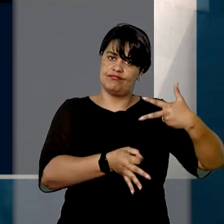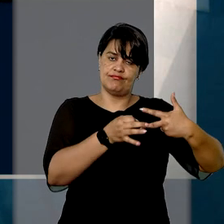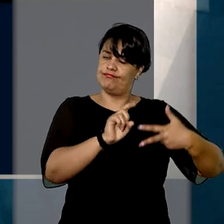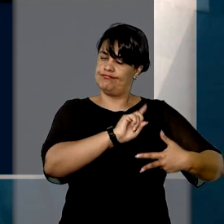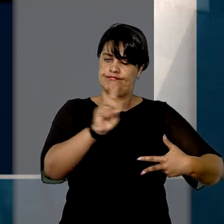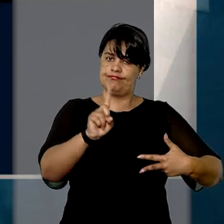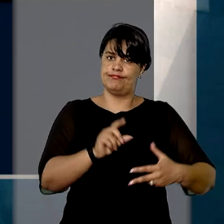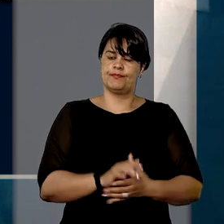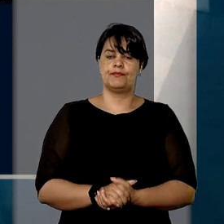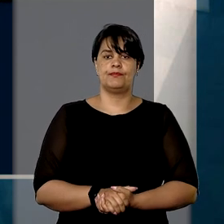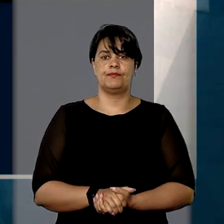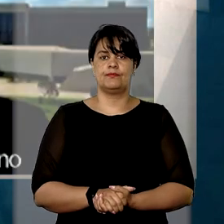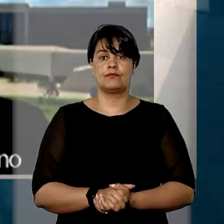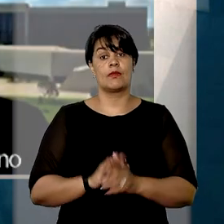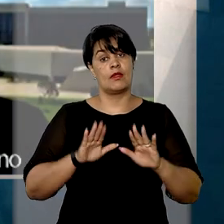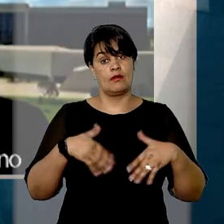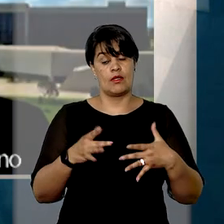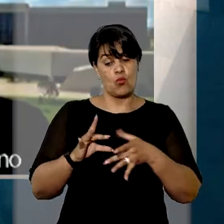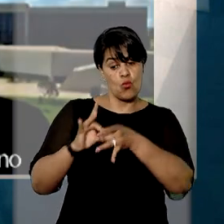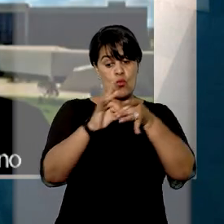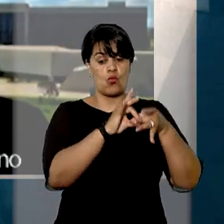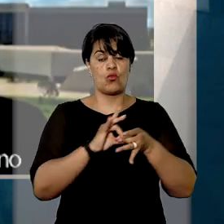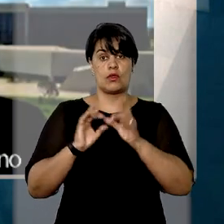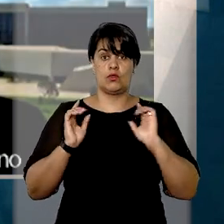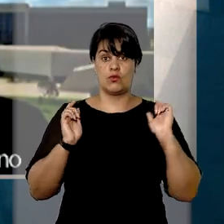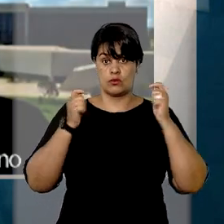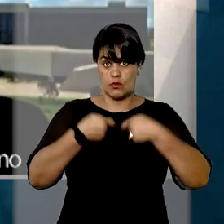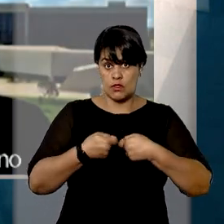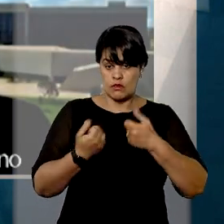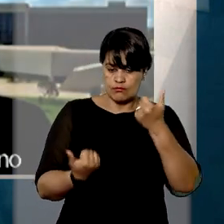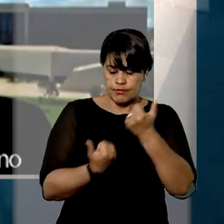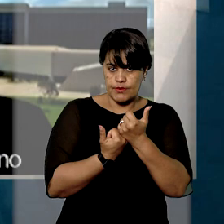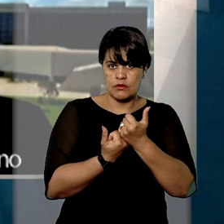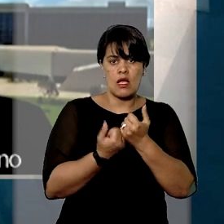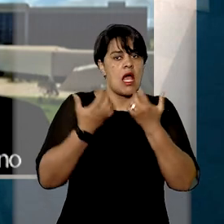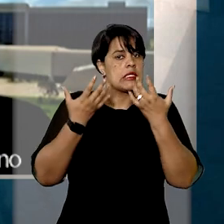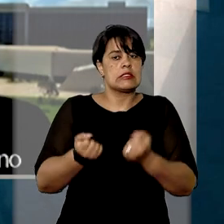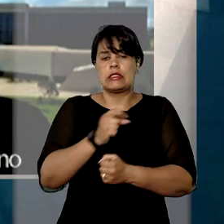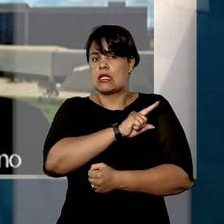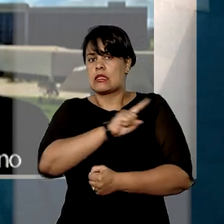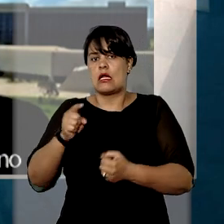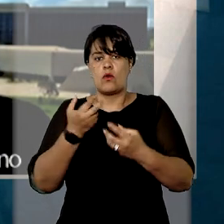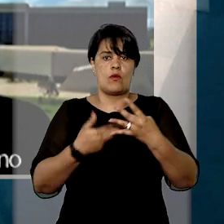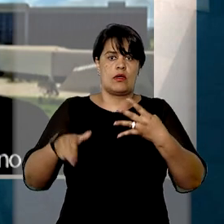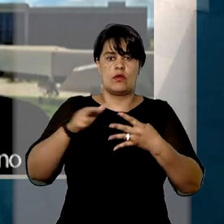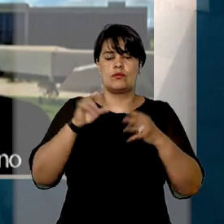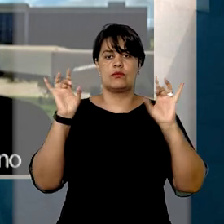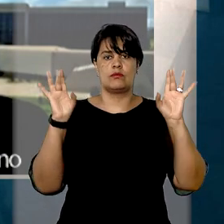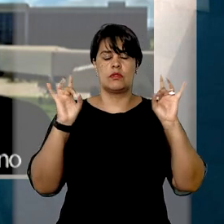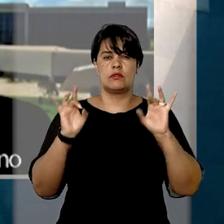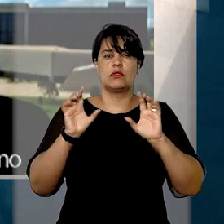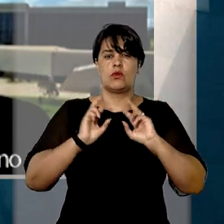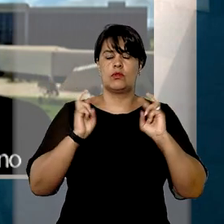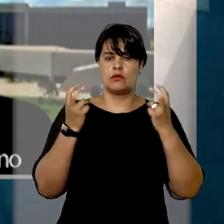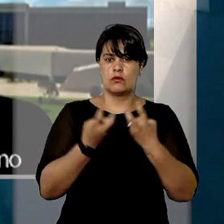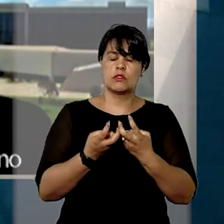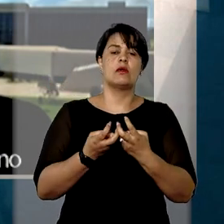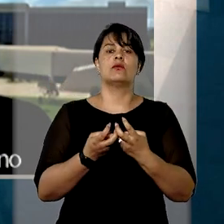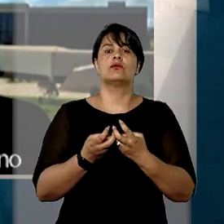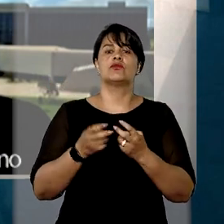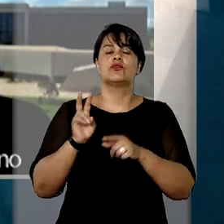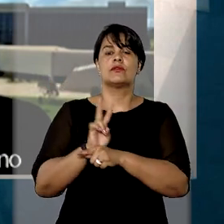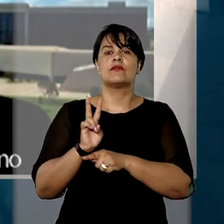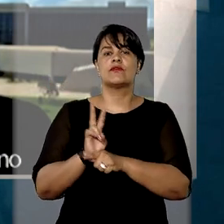do setor e não o judiciário. Por unanimidade, os ministros negaram provimento ao recurso especial da Comissão de Defesa do